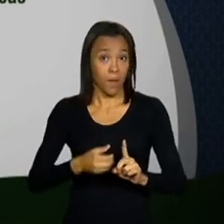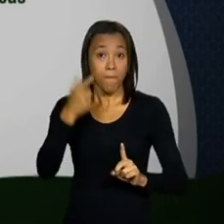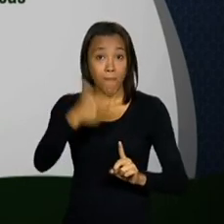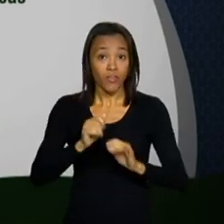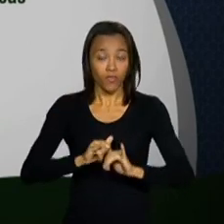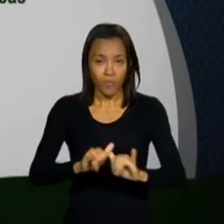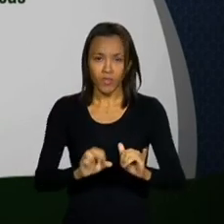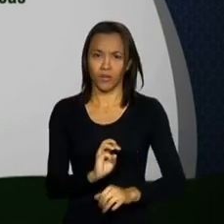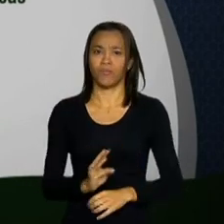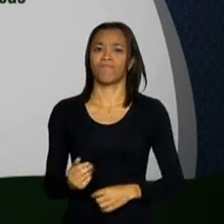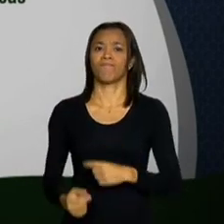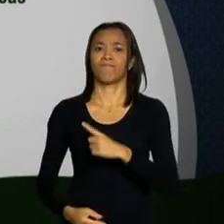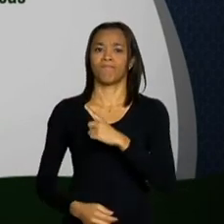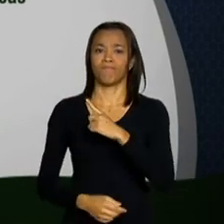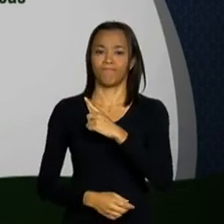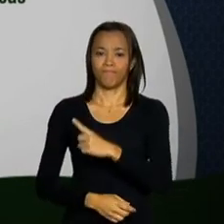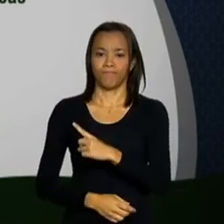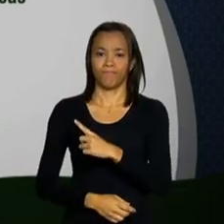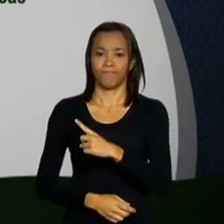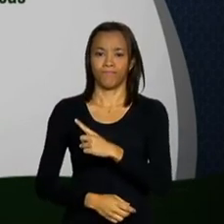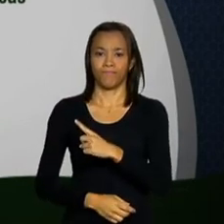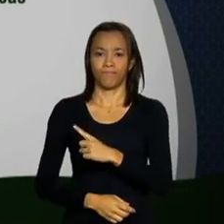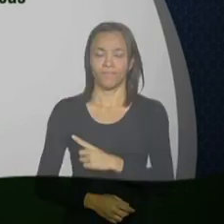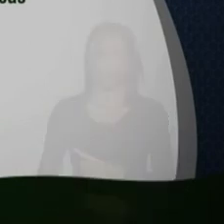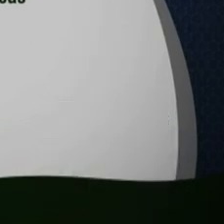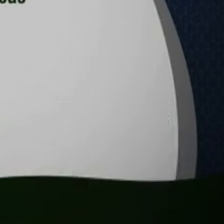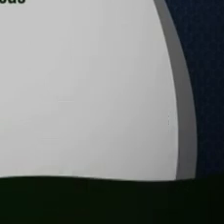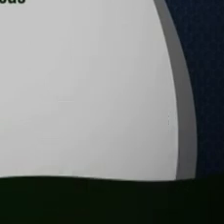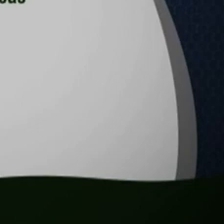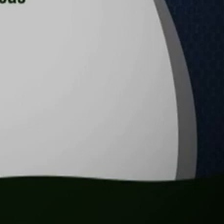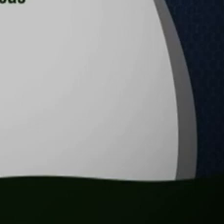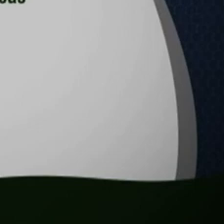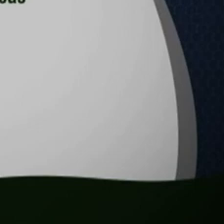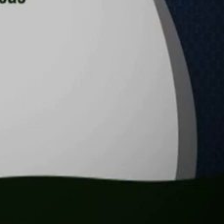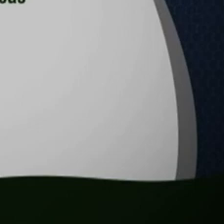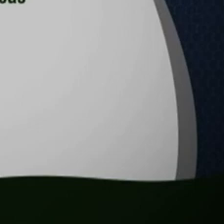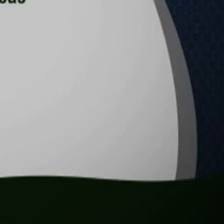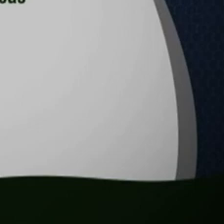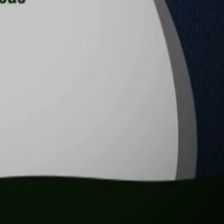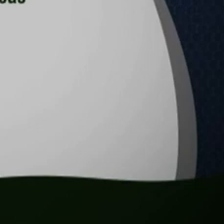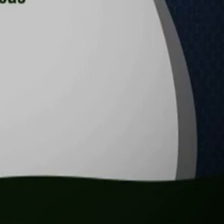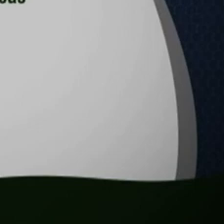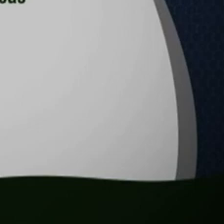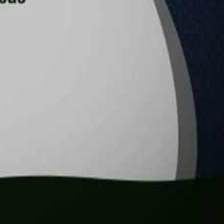em www.esporte.gov.br.